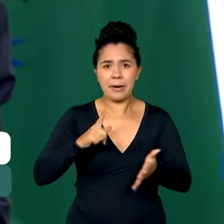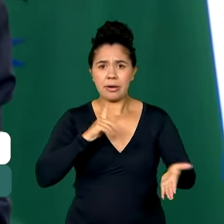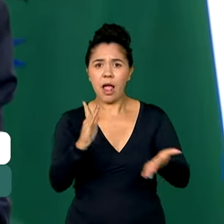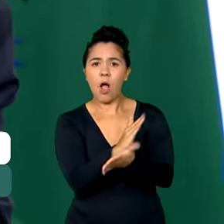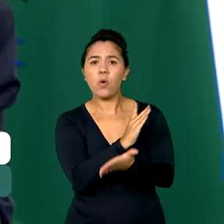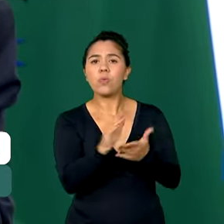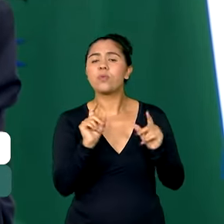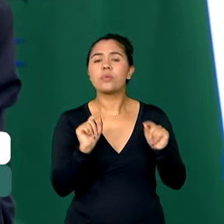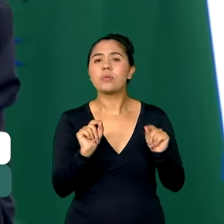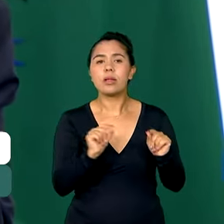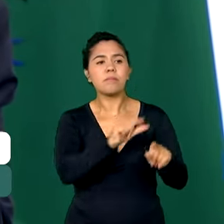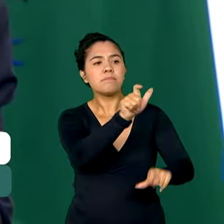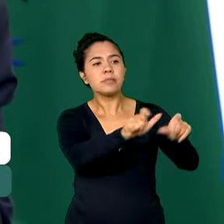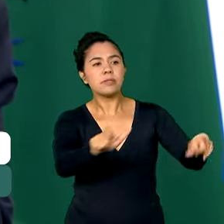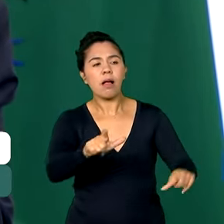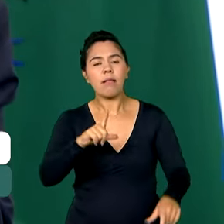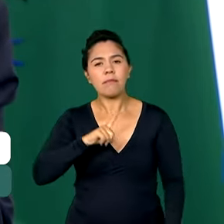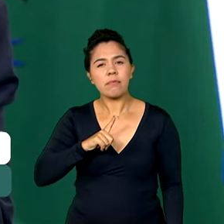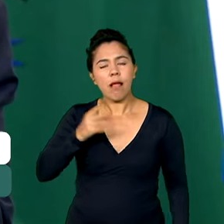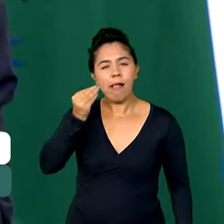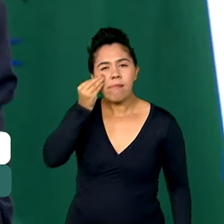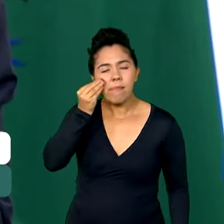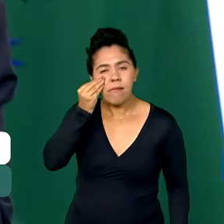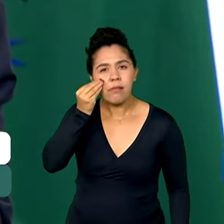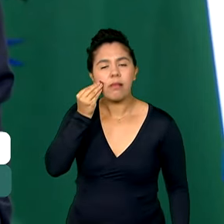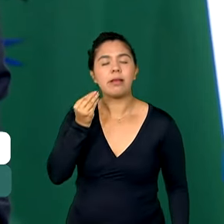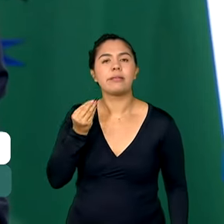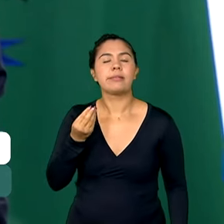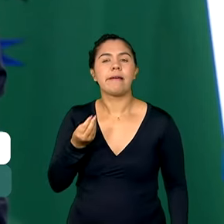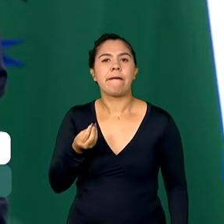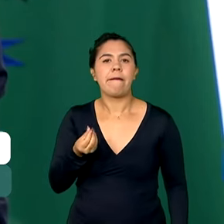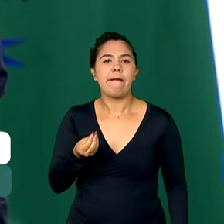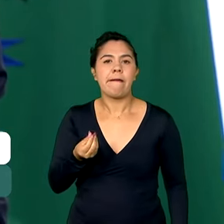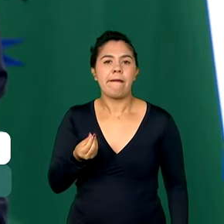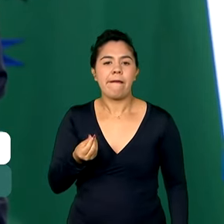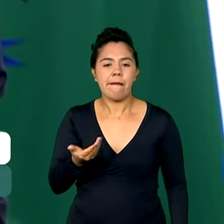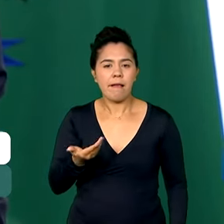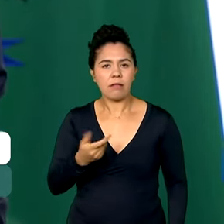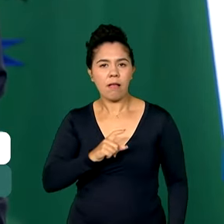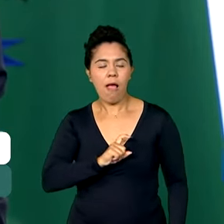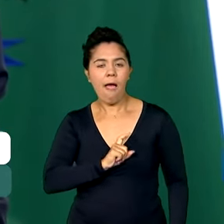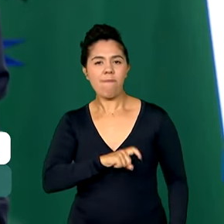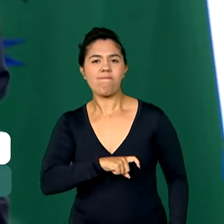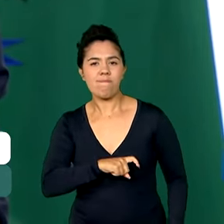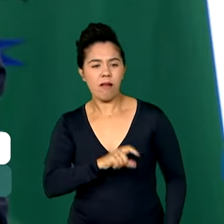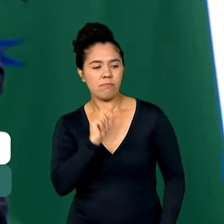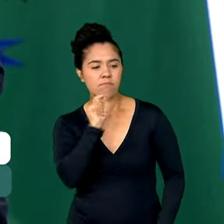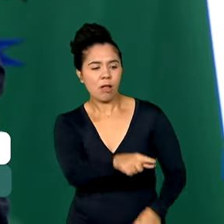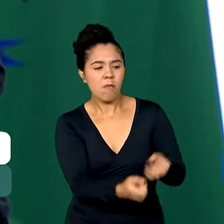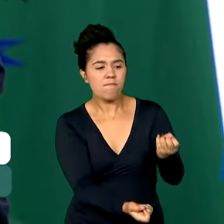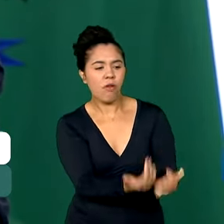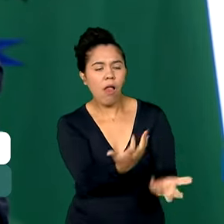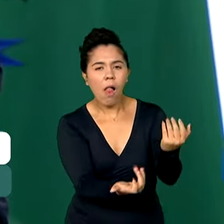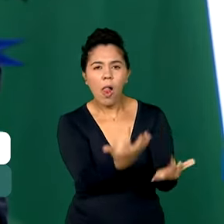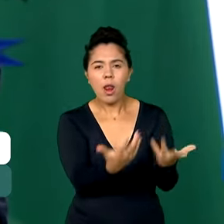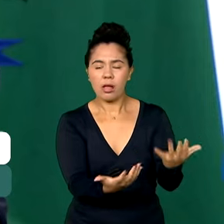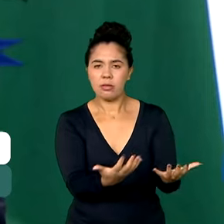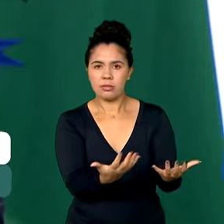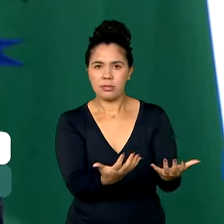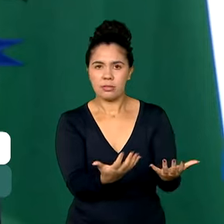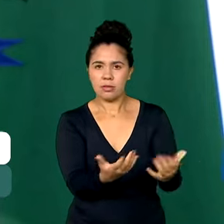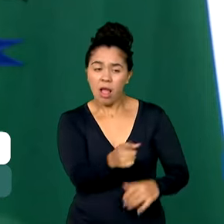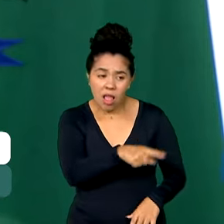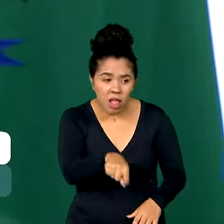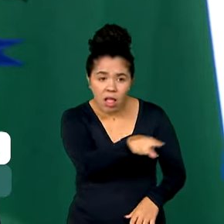que estão tentando, sabe, essa ação criminosa, sejam, sabe,